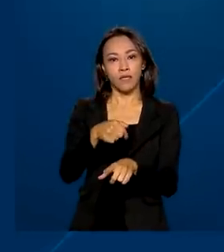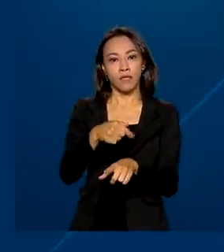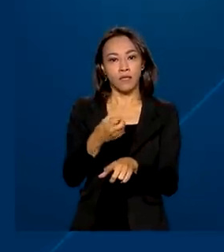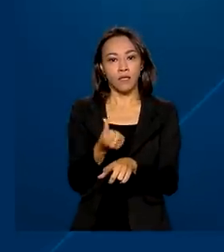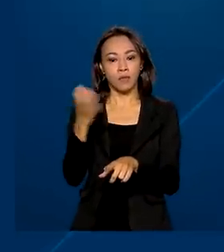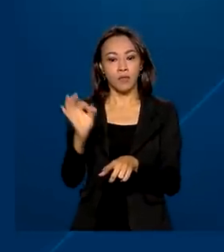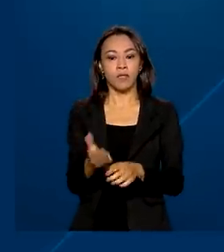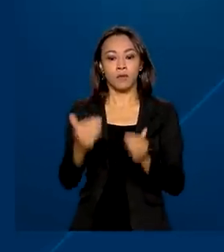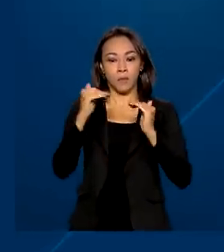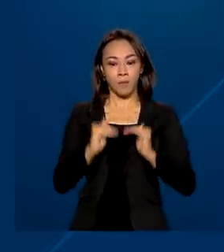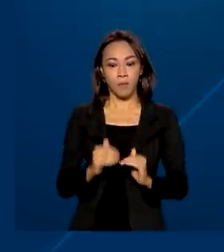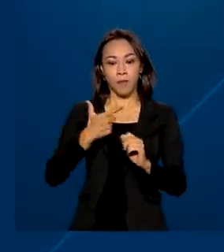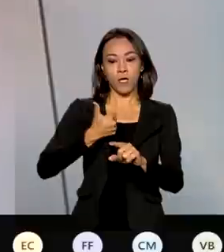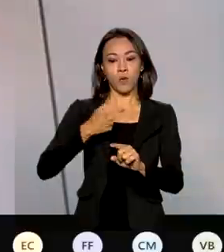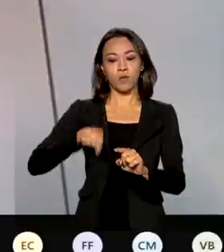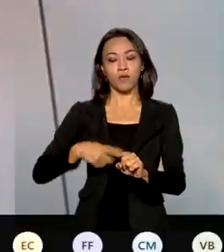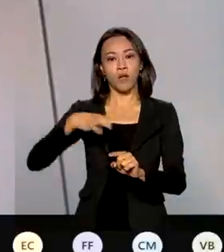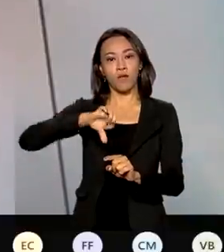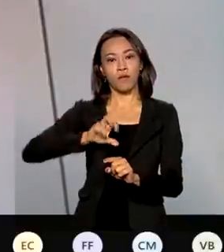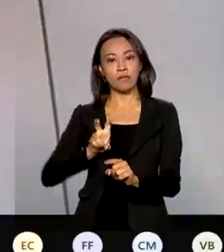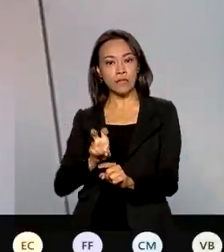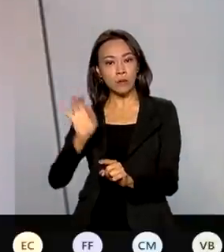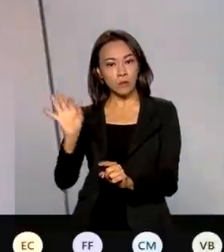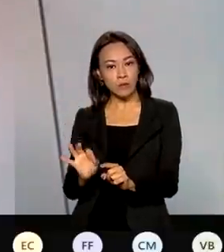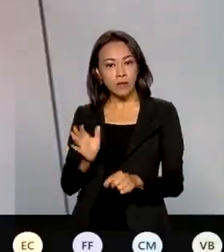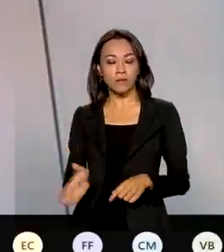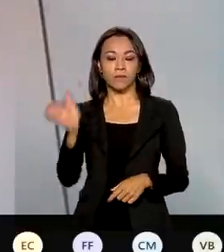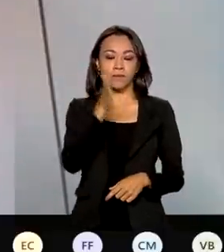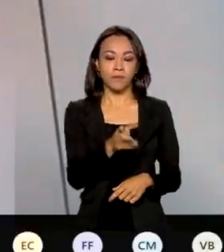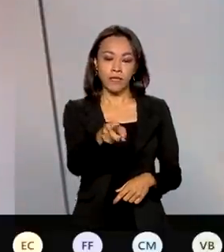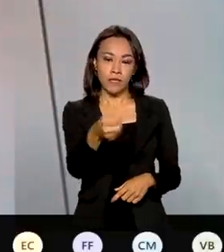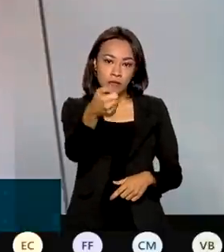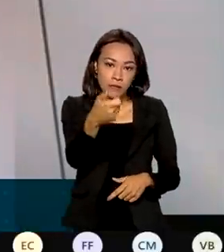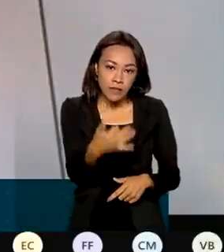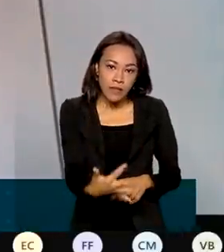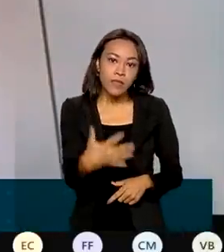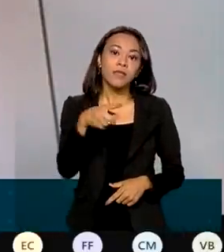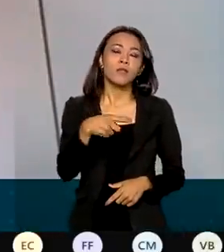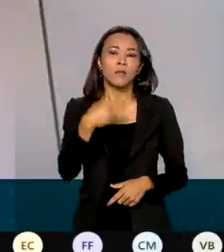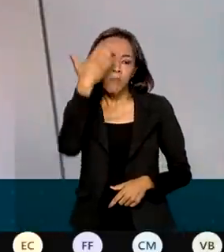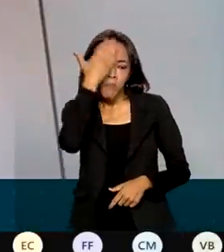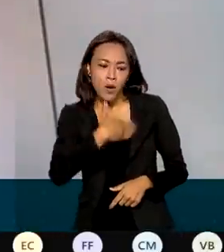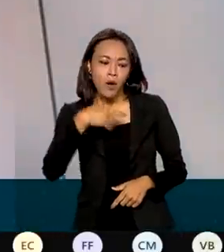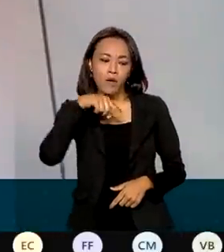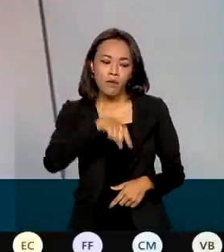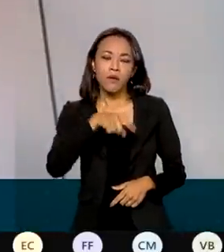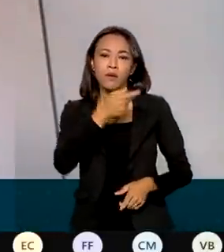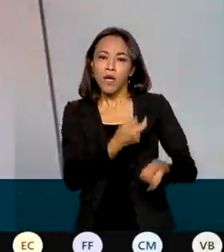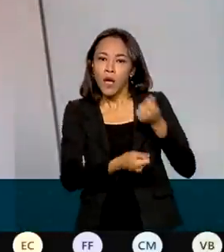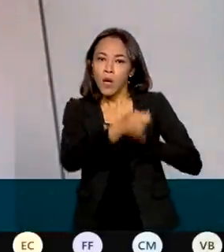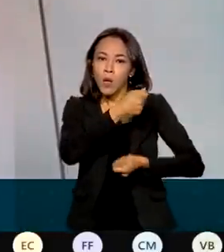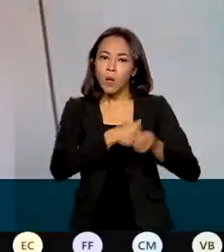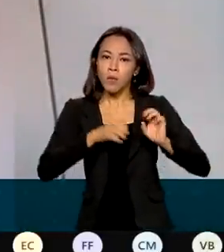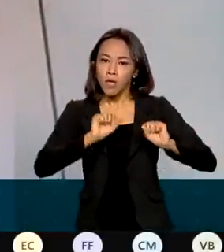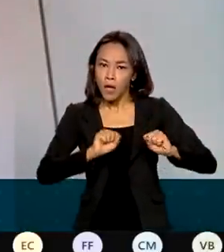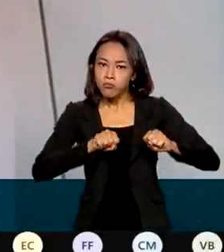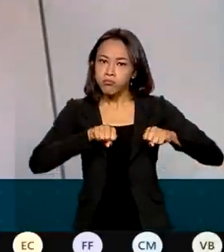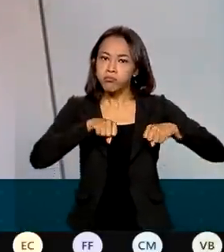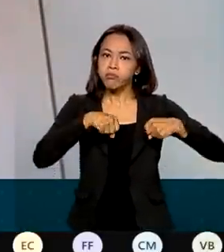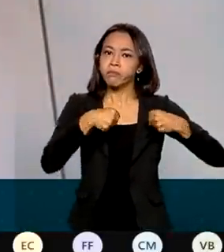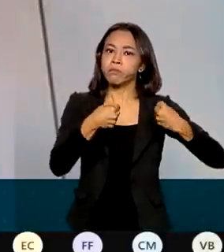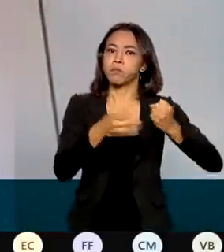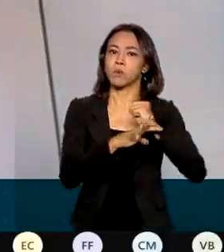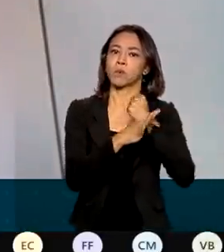12,95%. As evidências da recuperação da economia são bastante sólidas, como os números